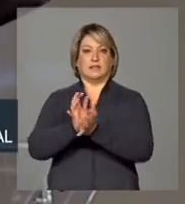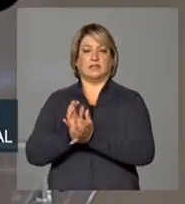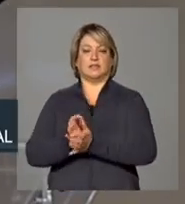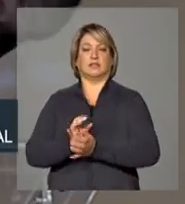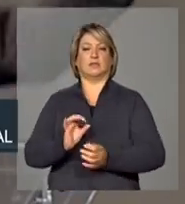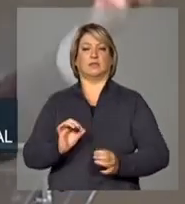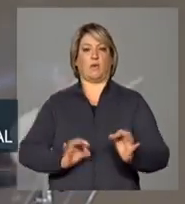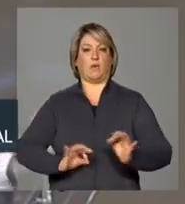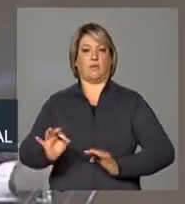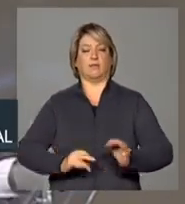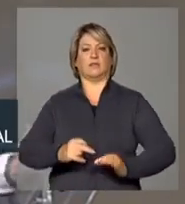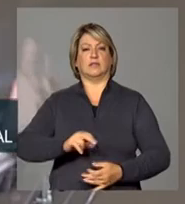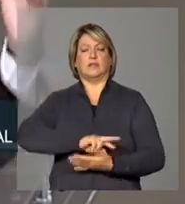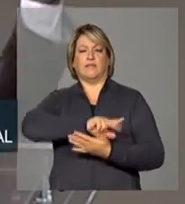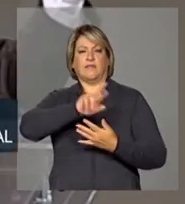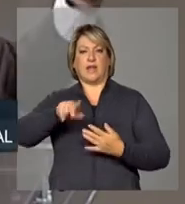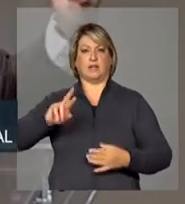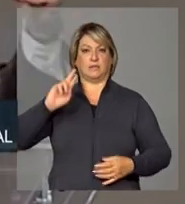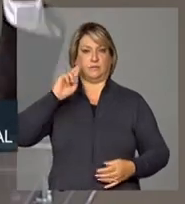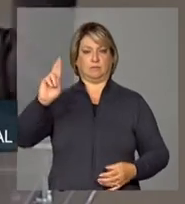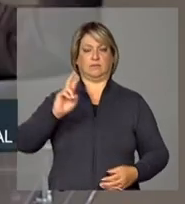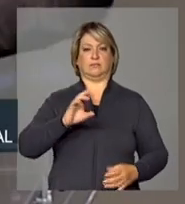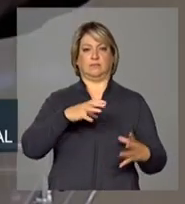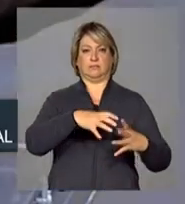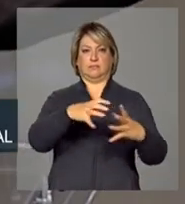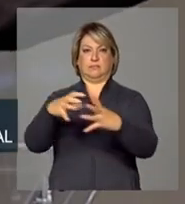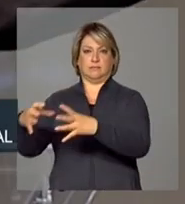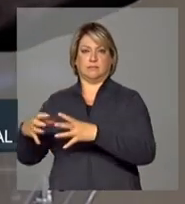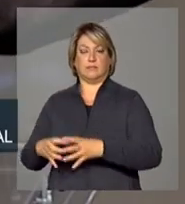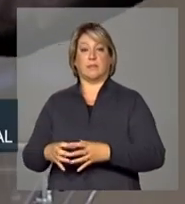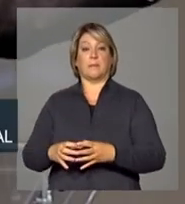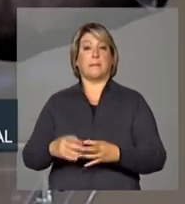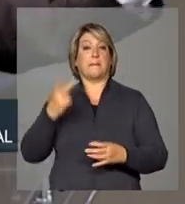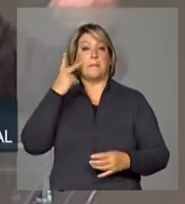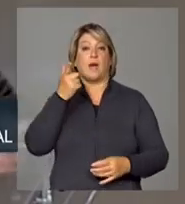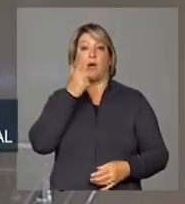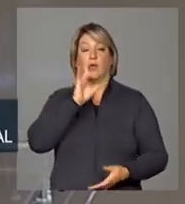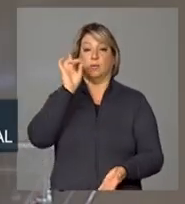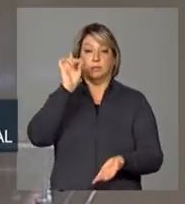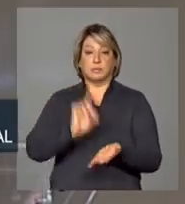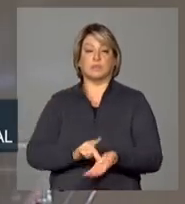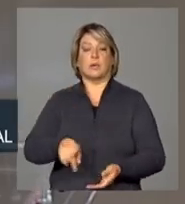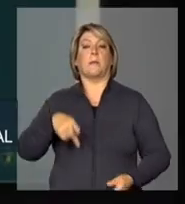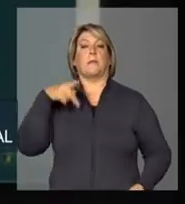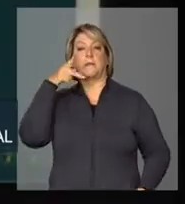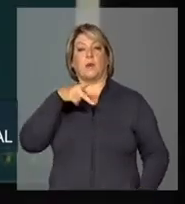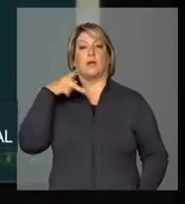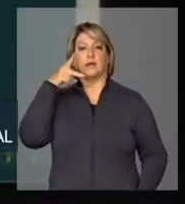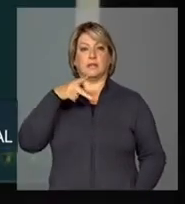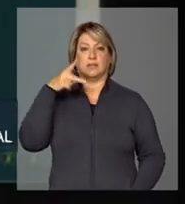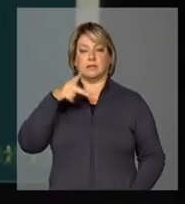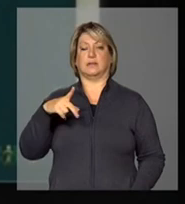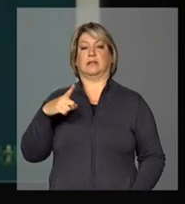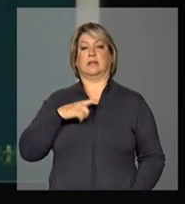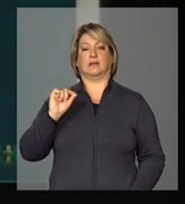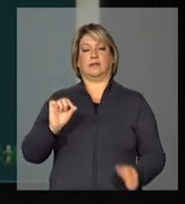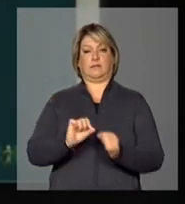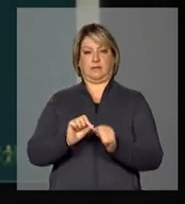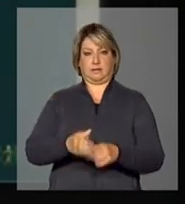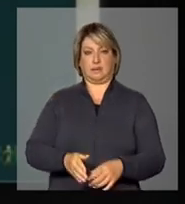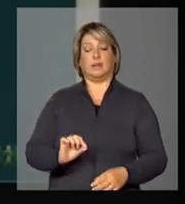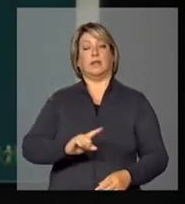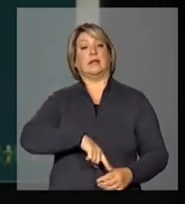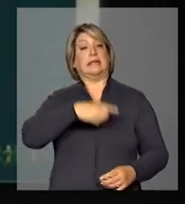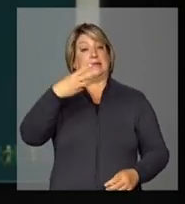governança, nas suas várias instâncias, para dar concretude às políticas que estão pensadas. E um